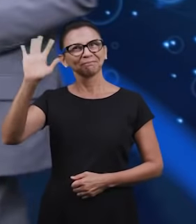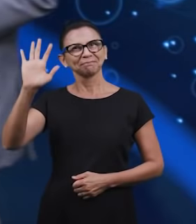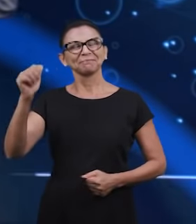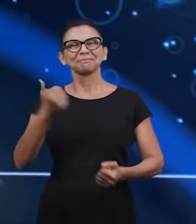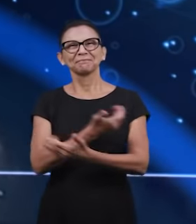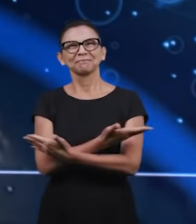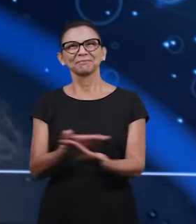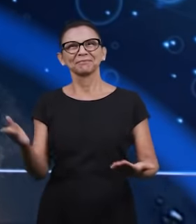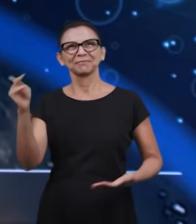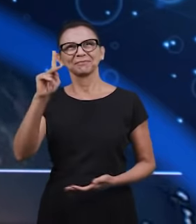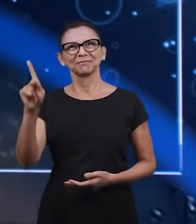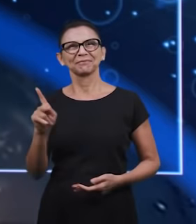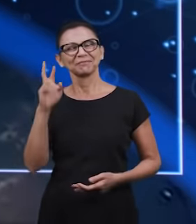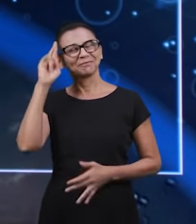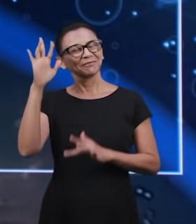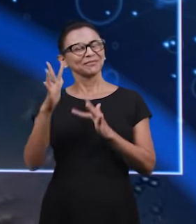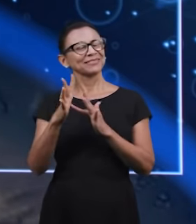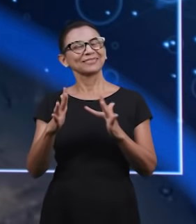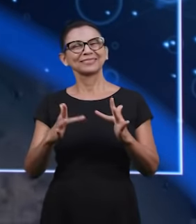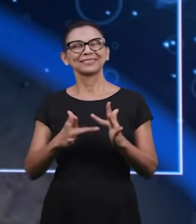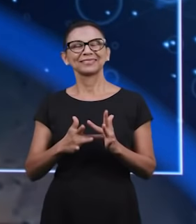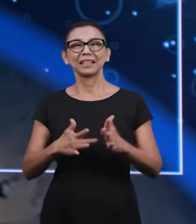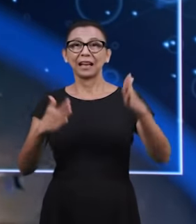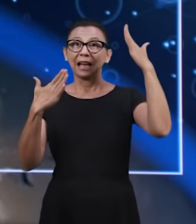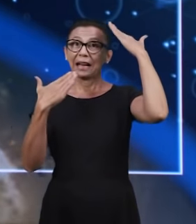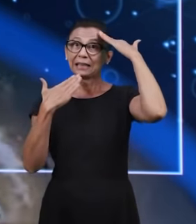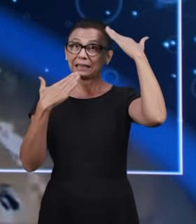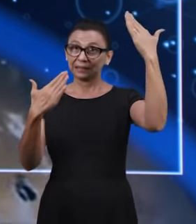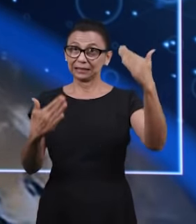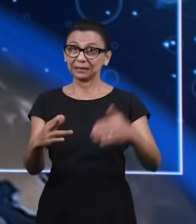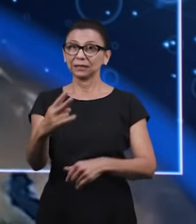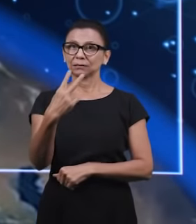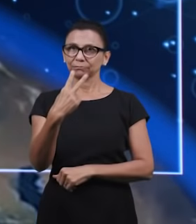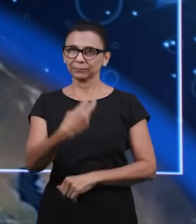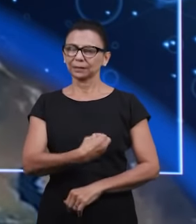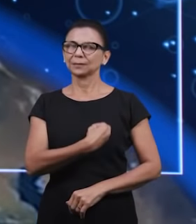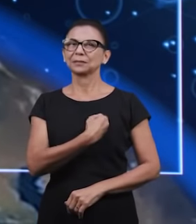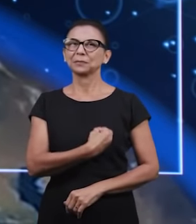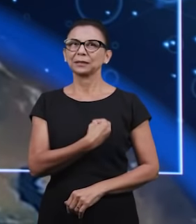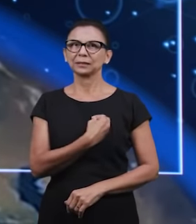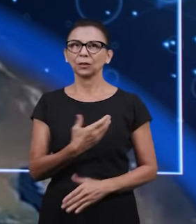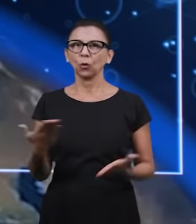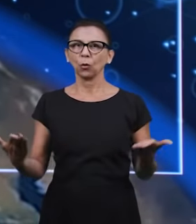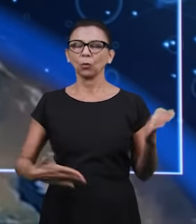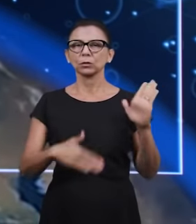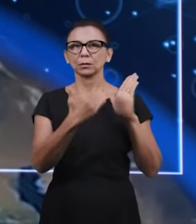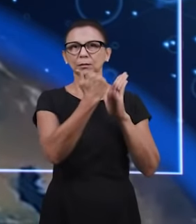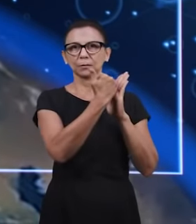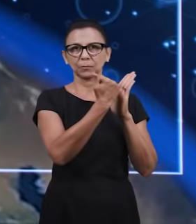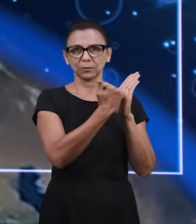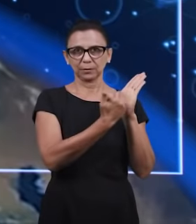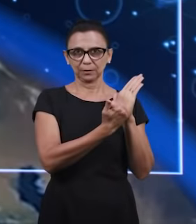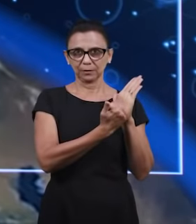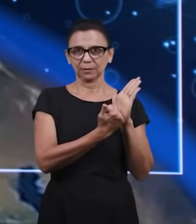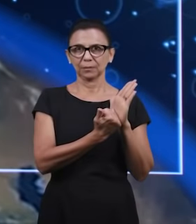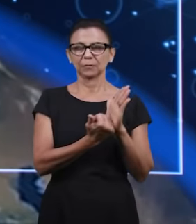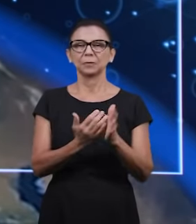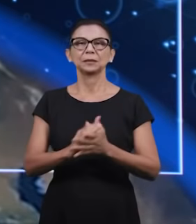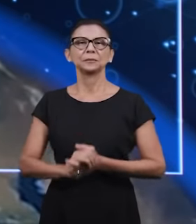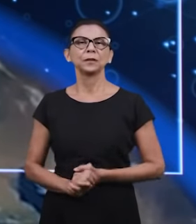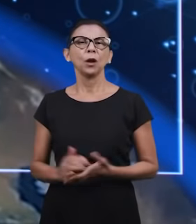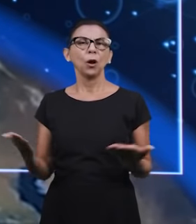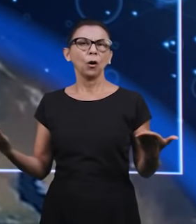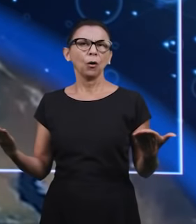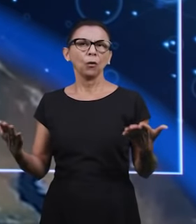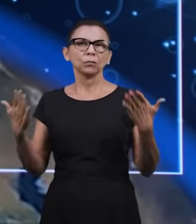Olá, quero cumprimentar a você com a paz do Senhor Jesus e agradecer a sua participação conosco nesta transmissão que nós estamos aqui